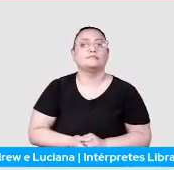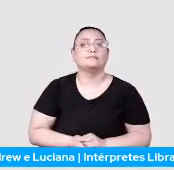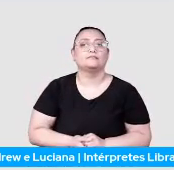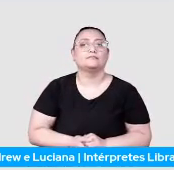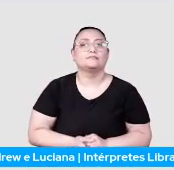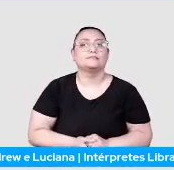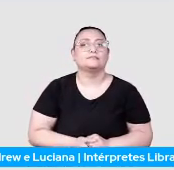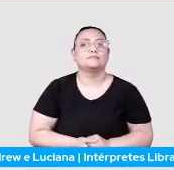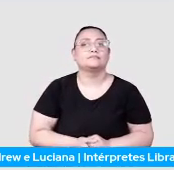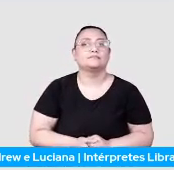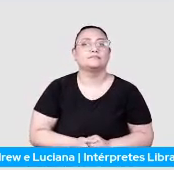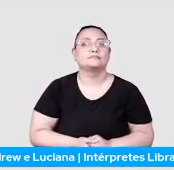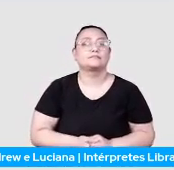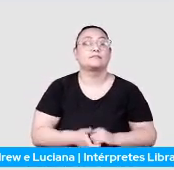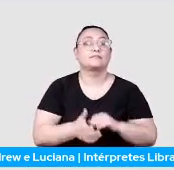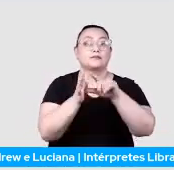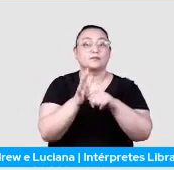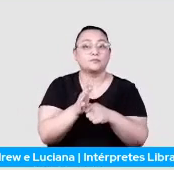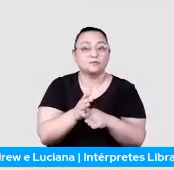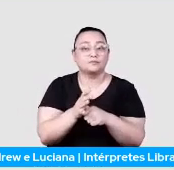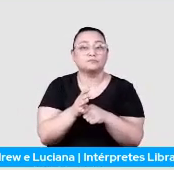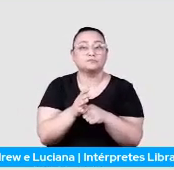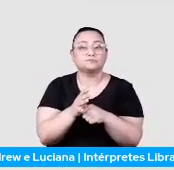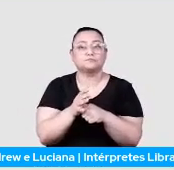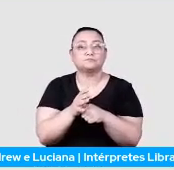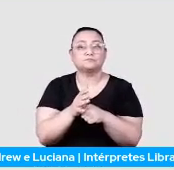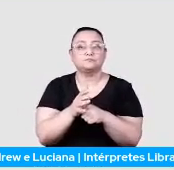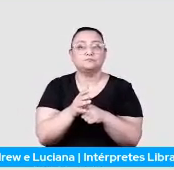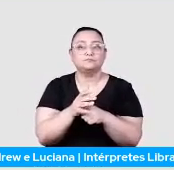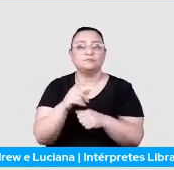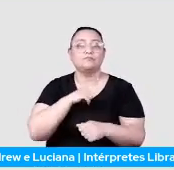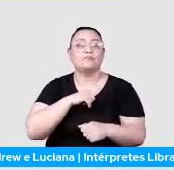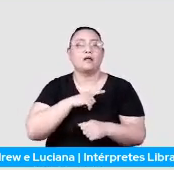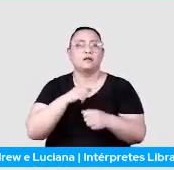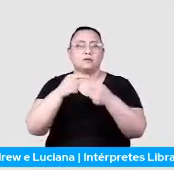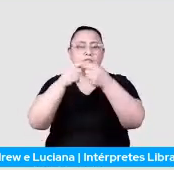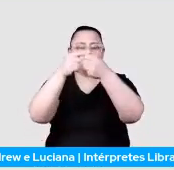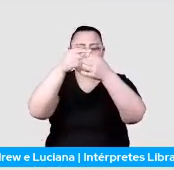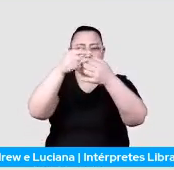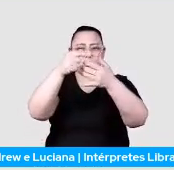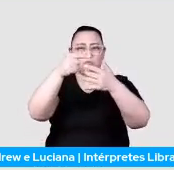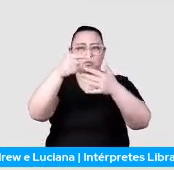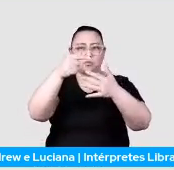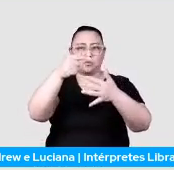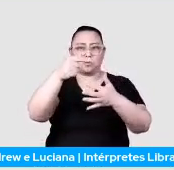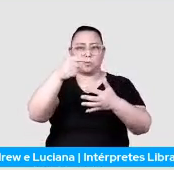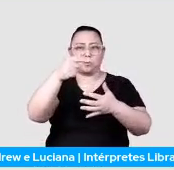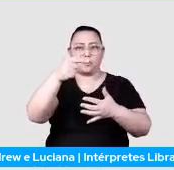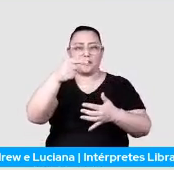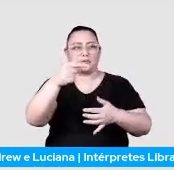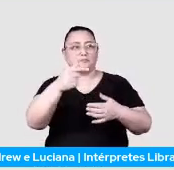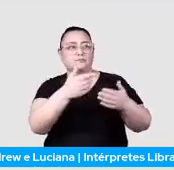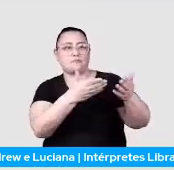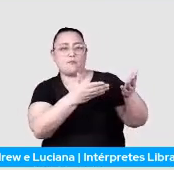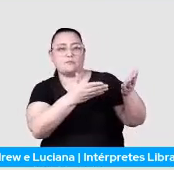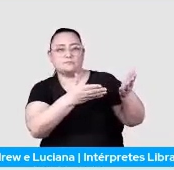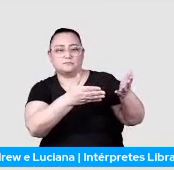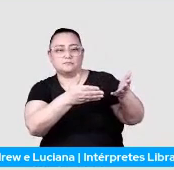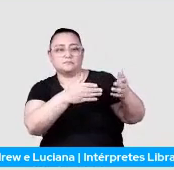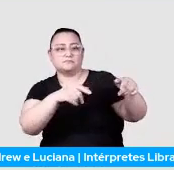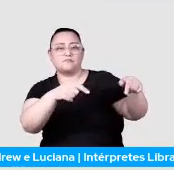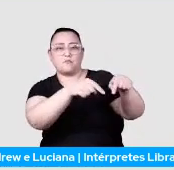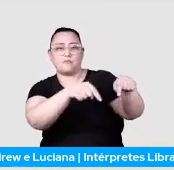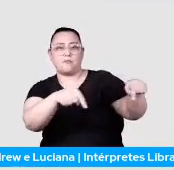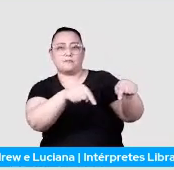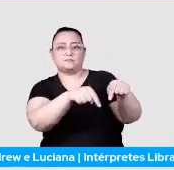Sento isso, eu tenho acesso, dentro da minha aplicação Scrapy, a switch